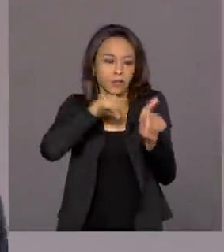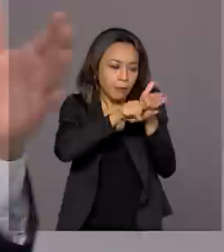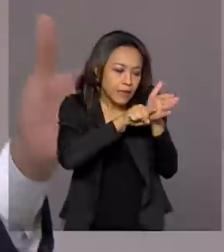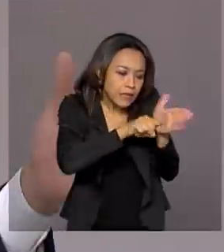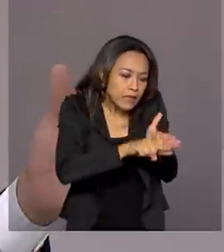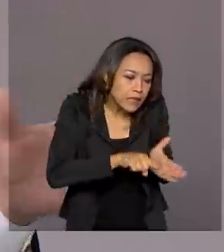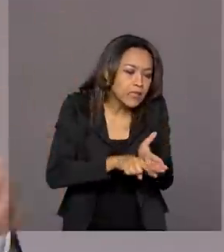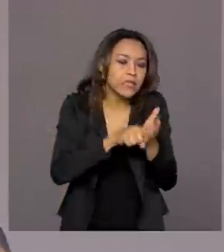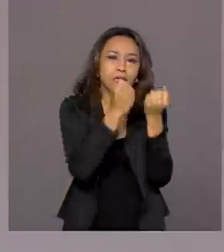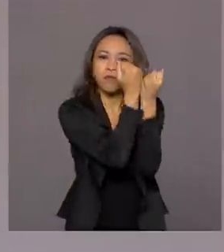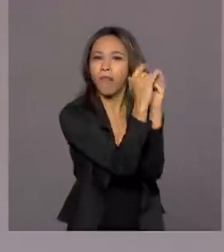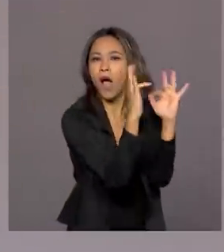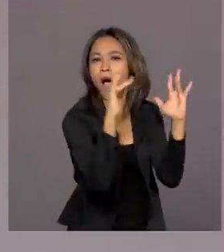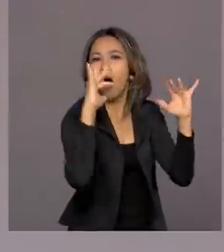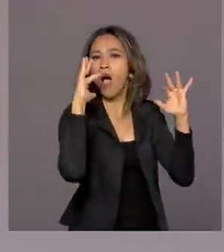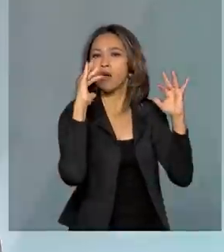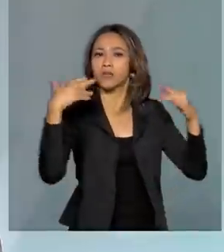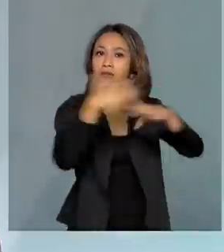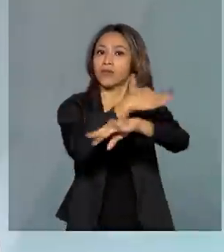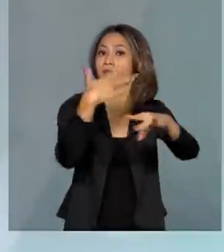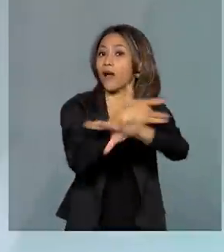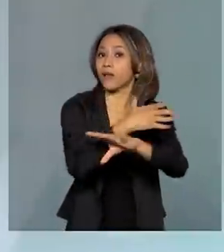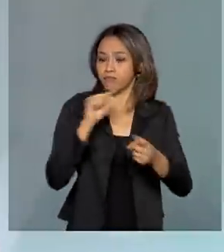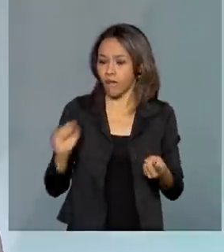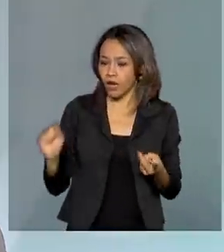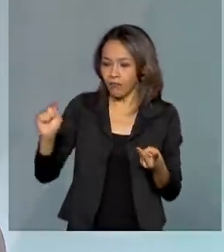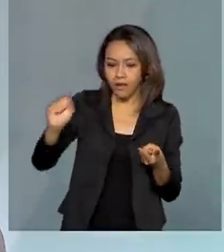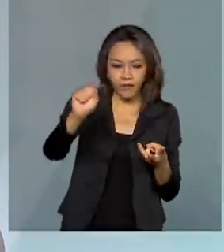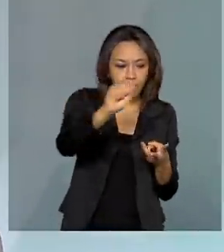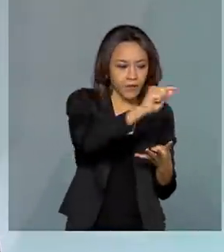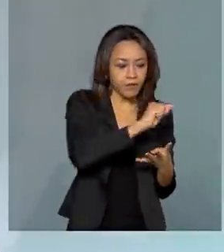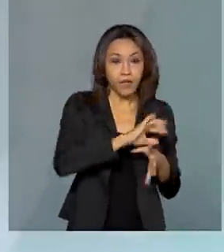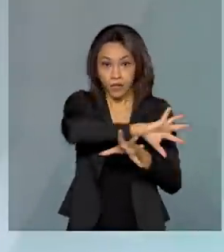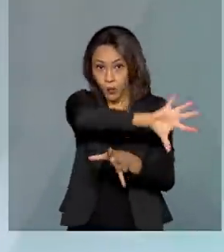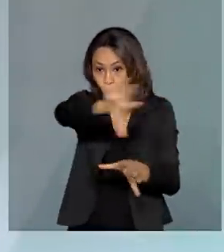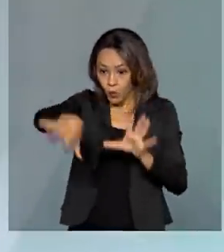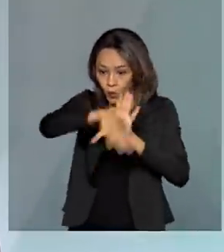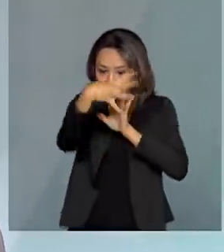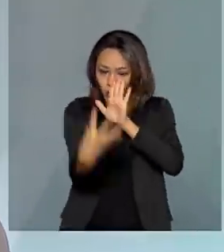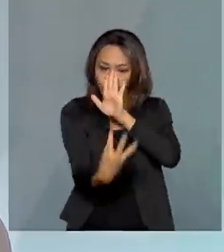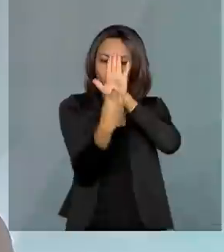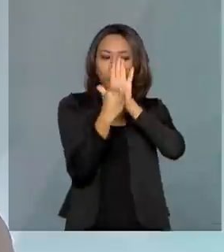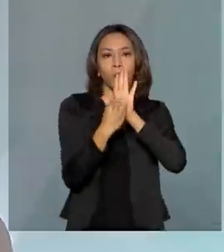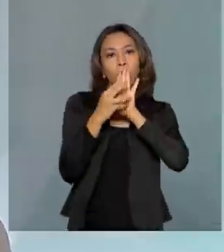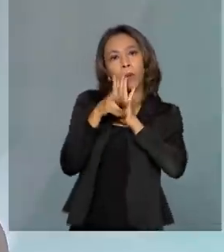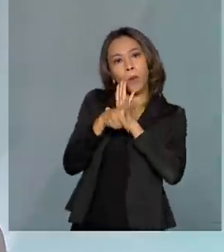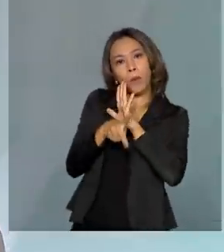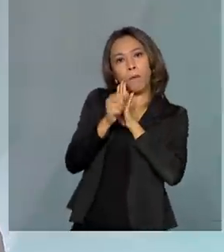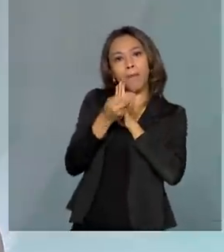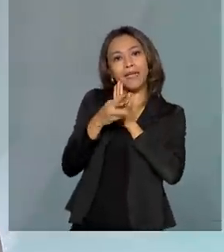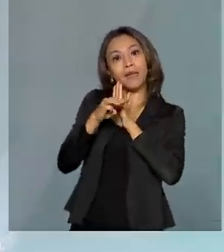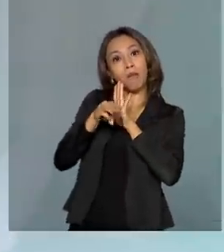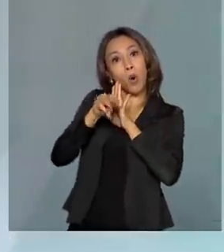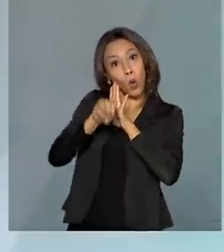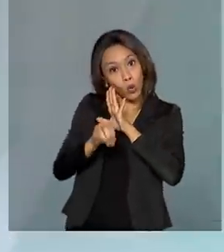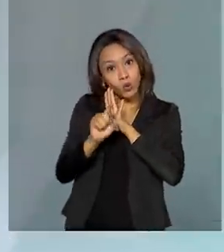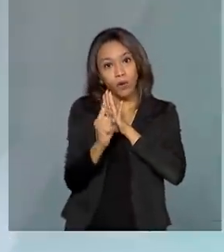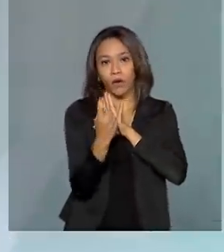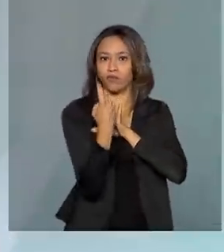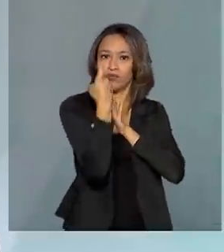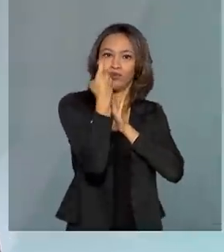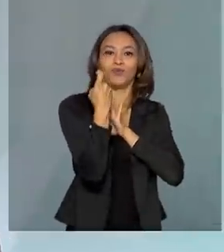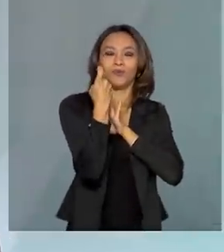paisagístico, urbanístico. Exatamente. Na verdade, o patrimônio cultural é único. O patrimônio imaterial,